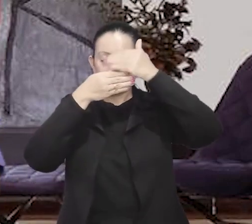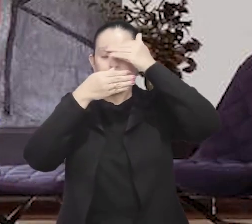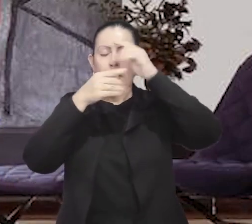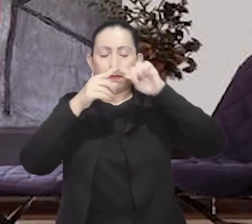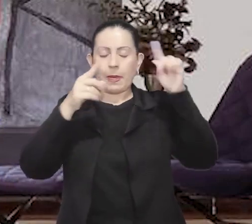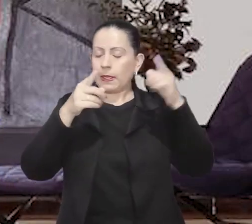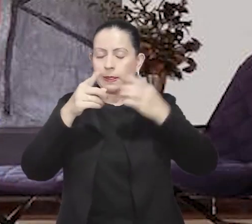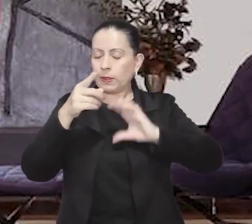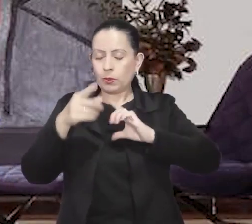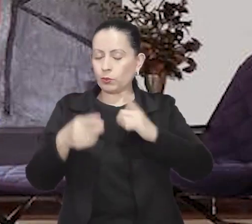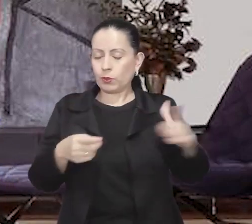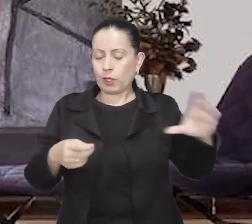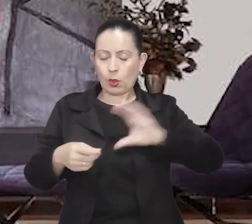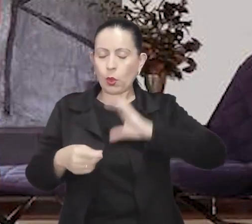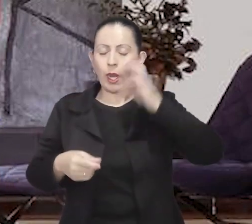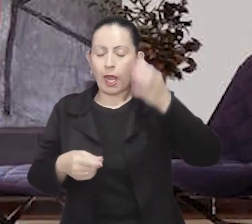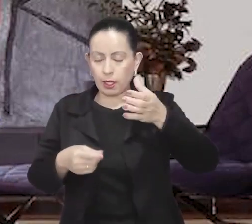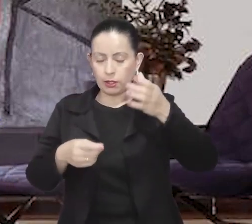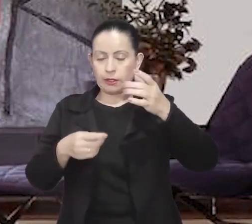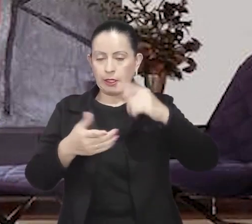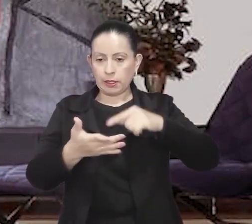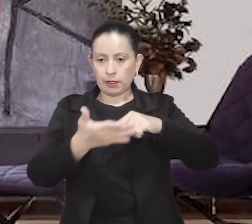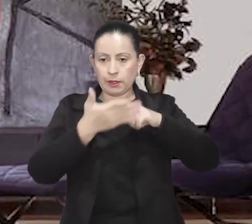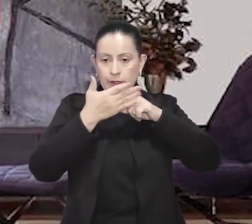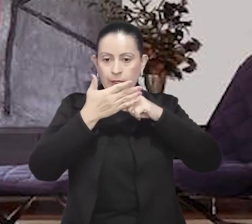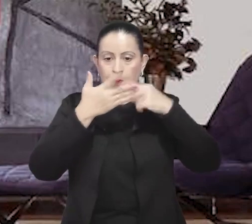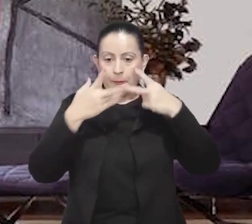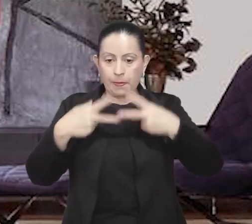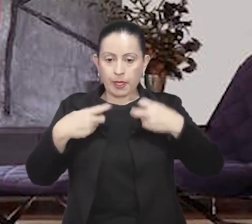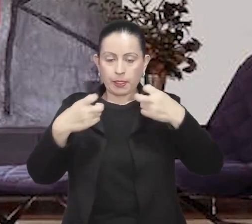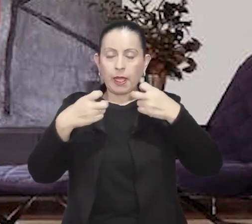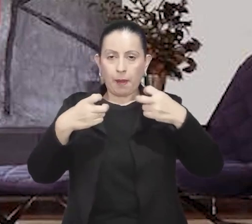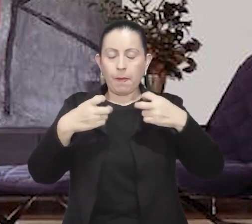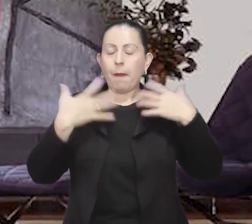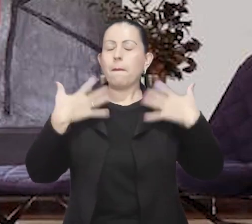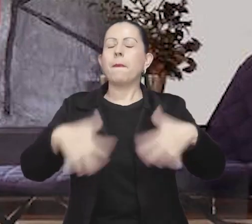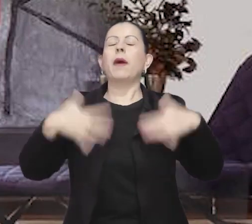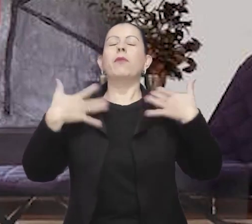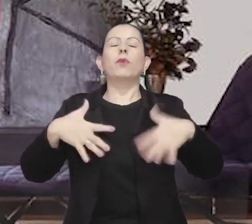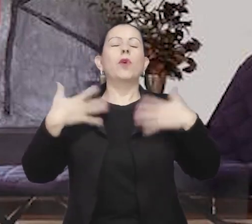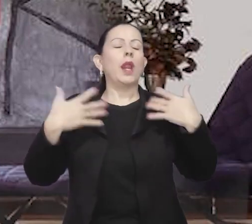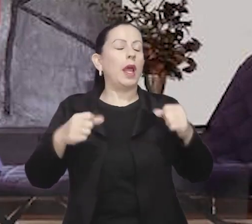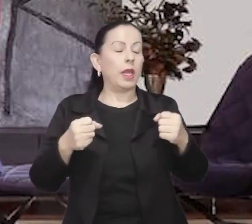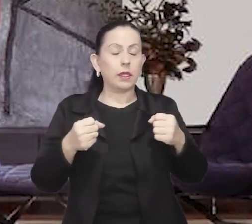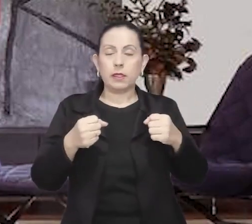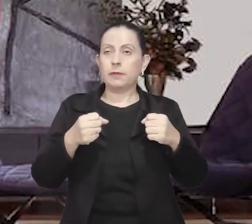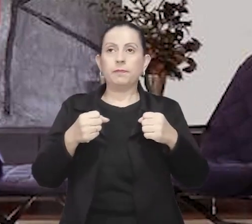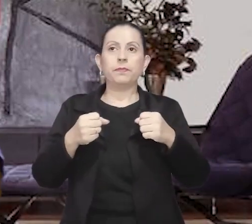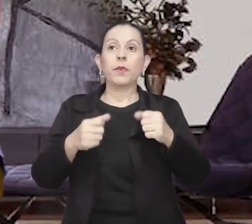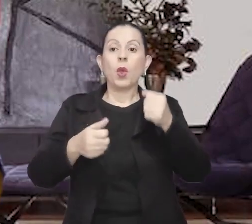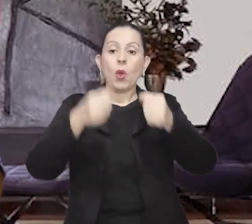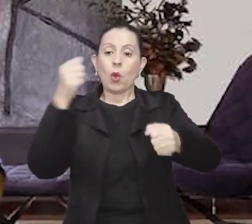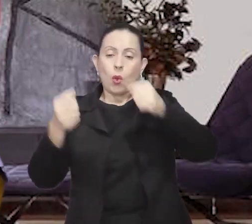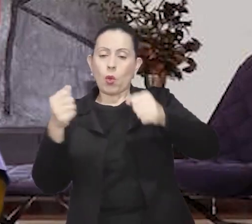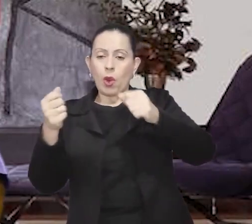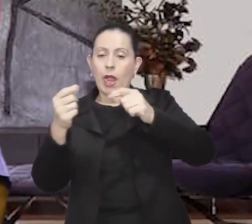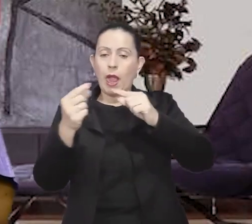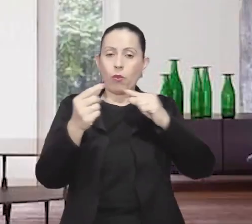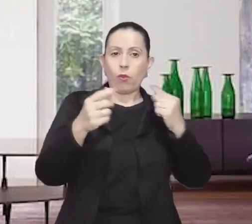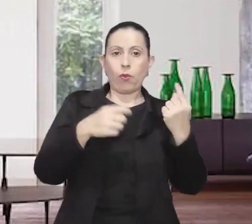mãe tenta abrir os olhos, mas não tem coragem. Sua fisionomia mistura pavor e desespero.